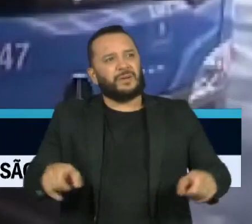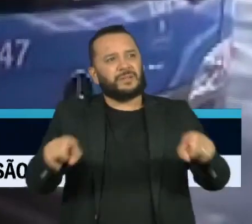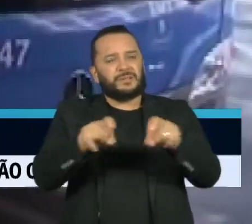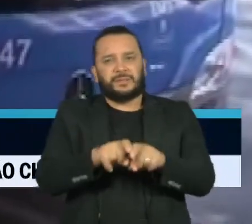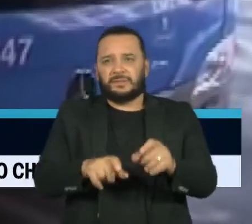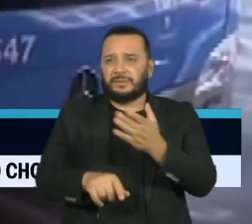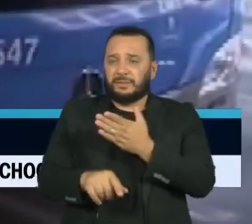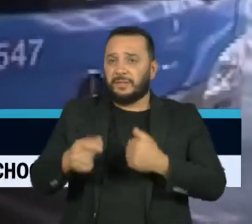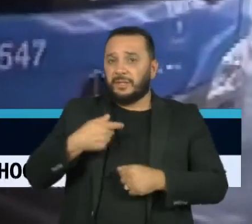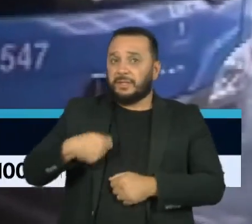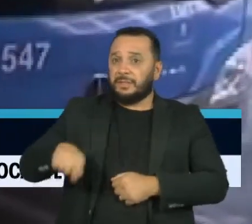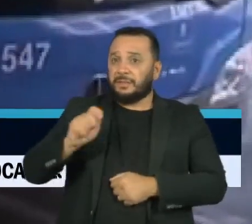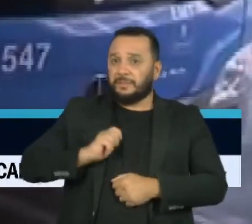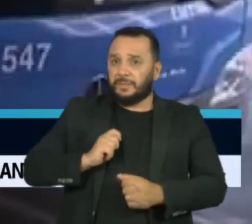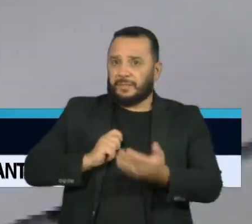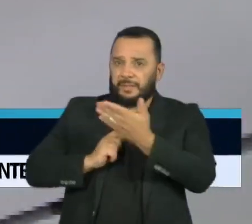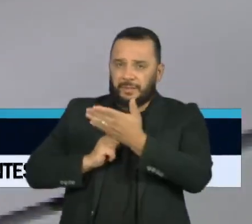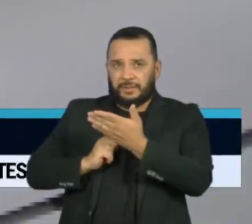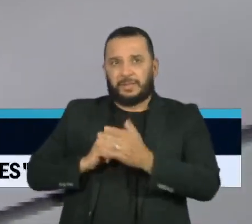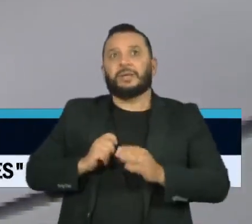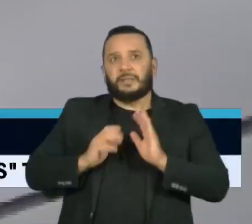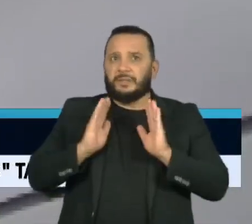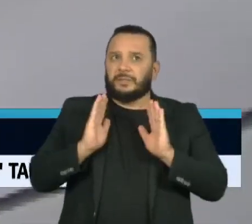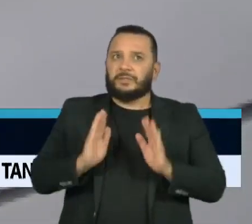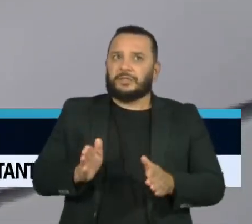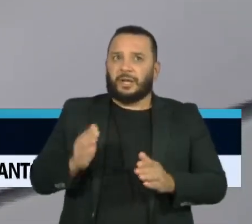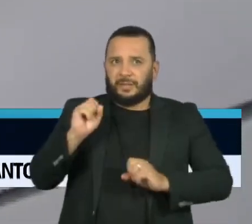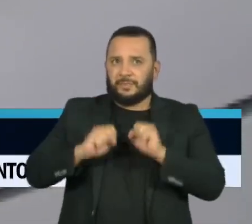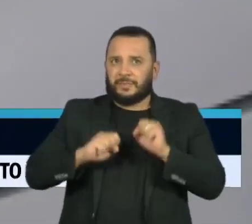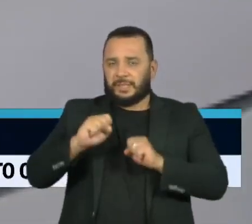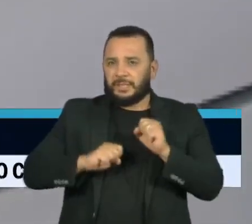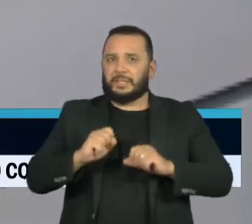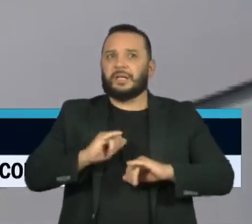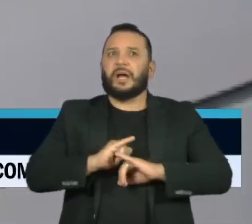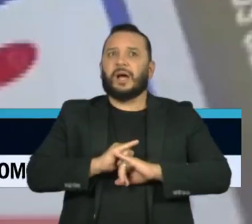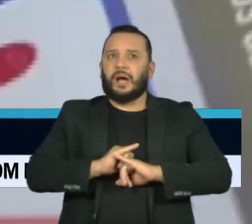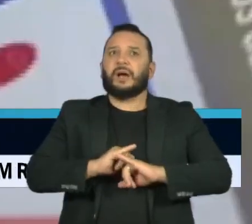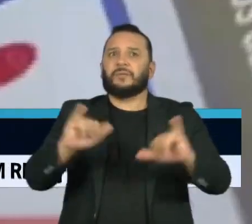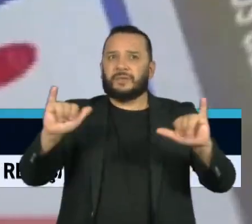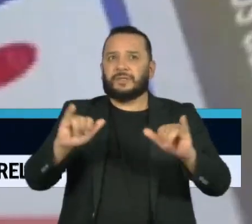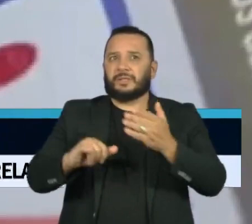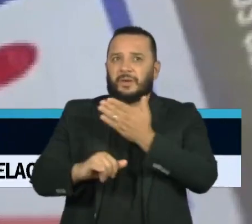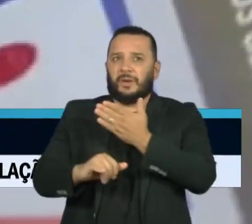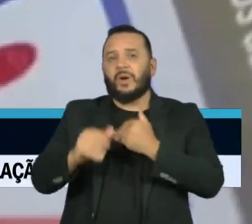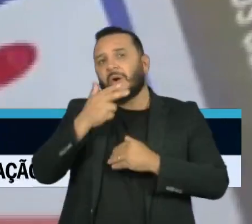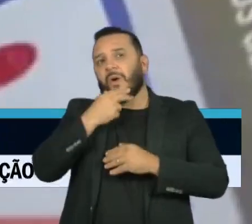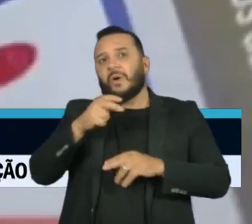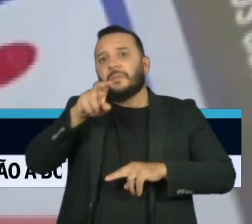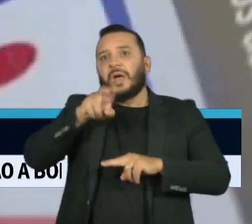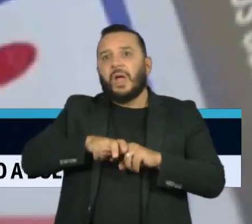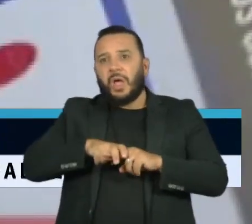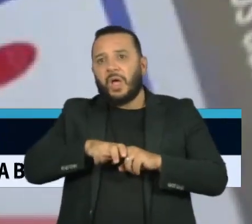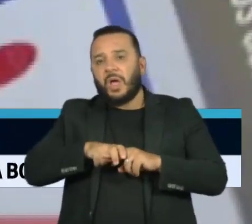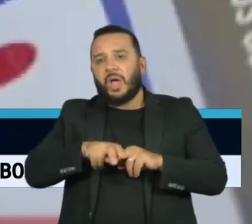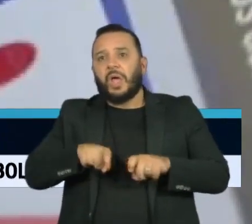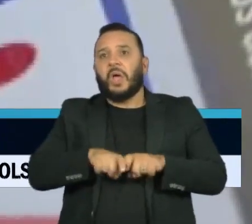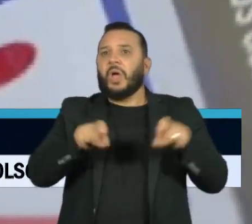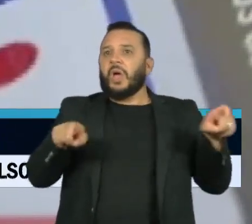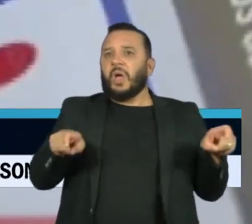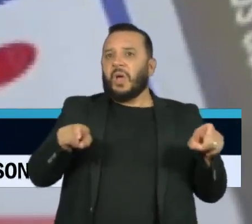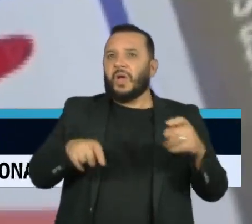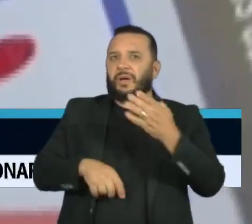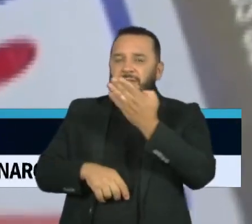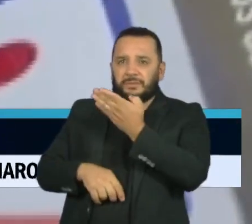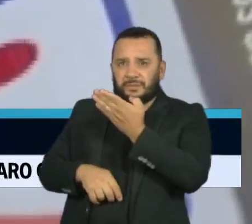Espanha, de tanto receber reclamações de usuárias, a empresa de transportes colocou a figura de um homem sentado de pernas